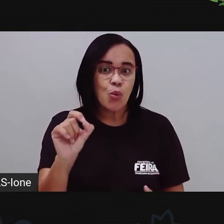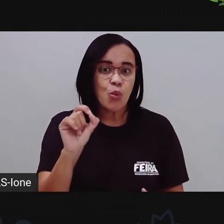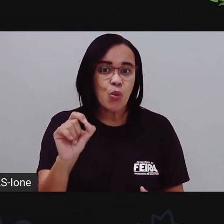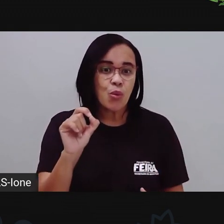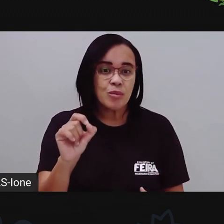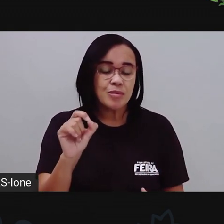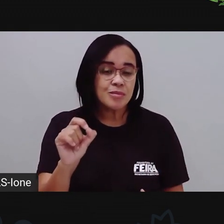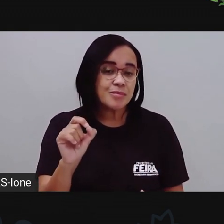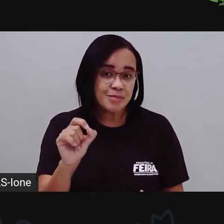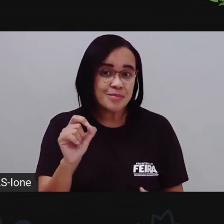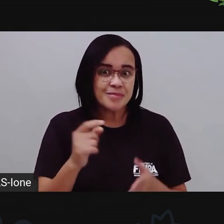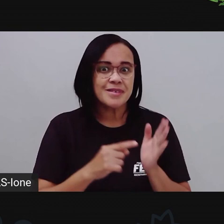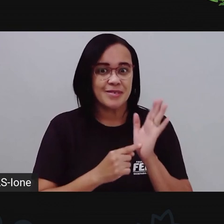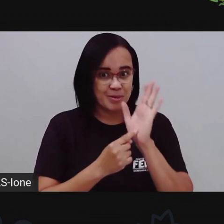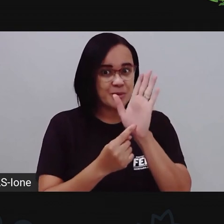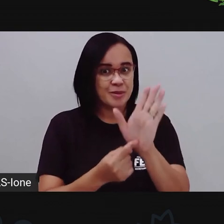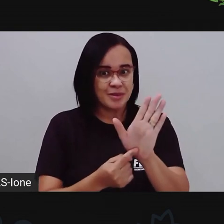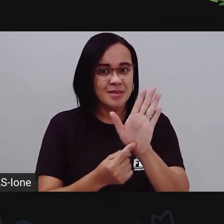Vou mostrar pra vocês.